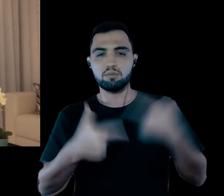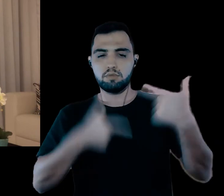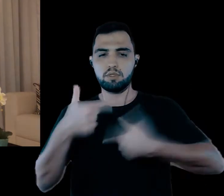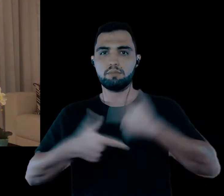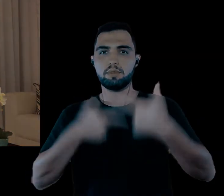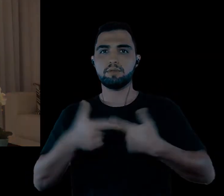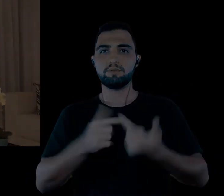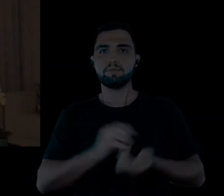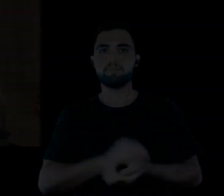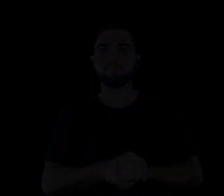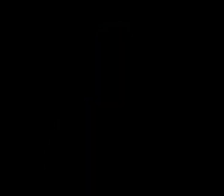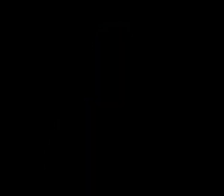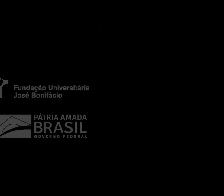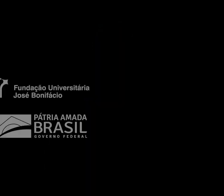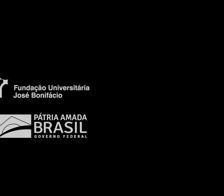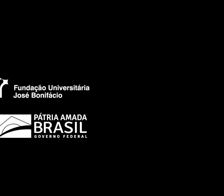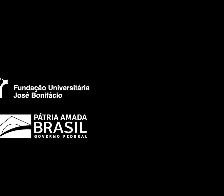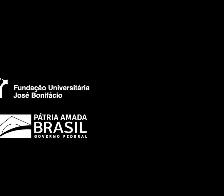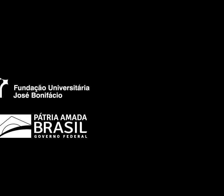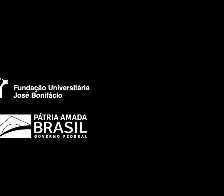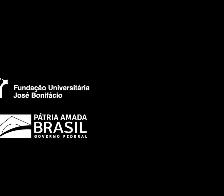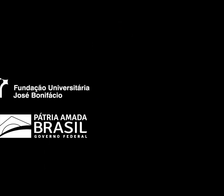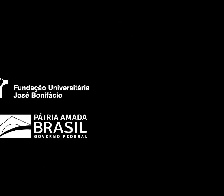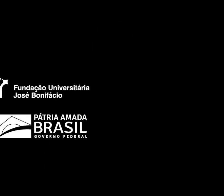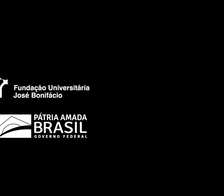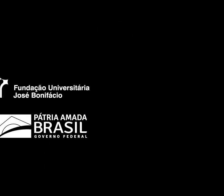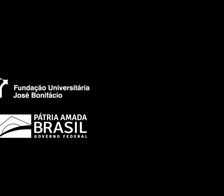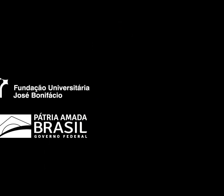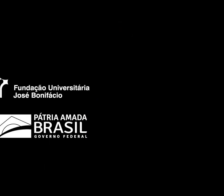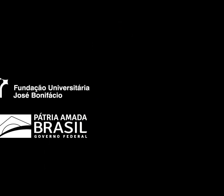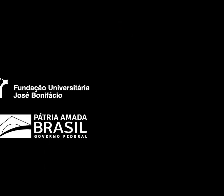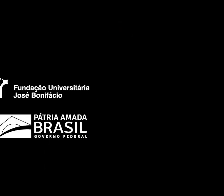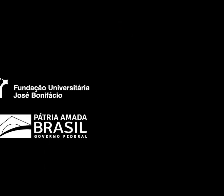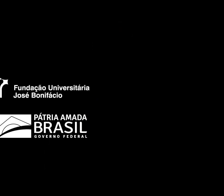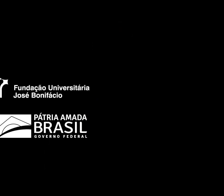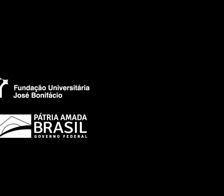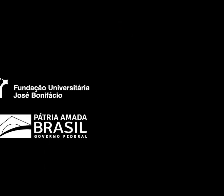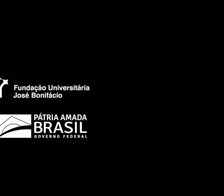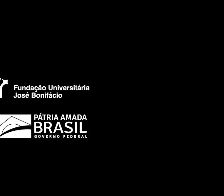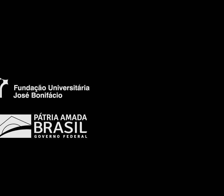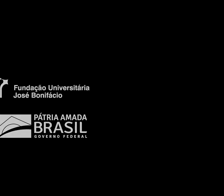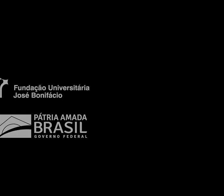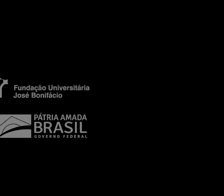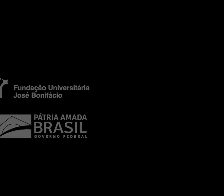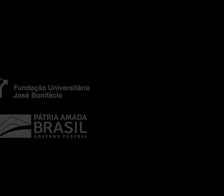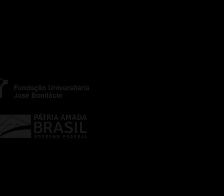trabalho. www.artedagente.org